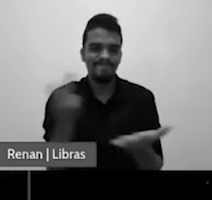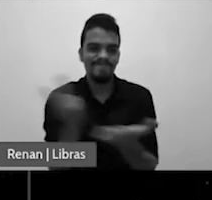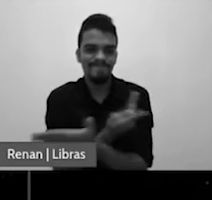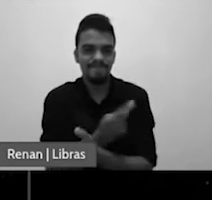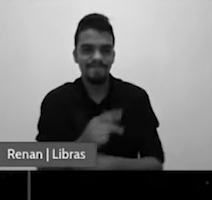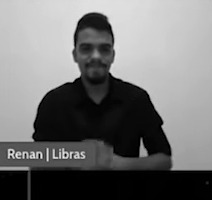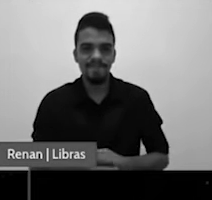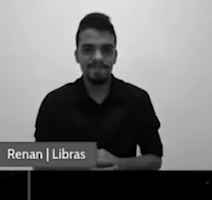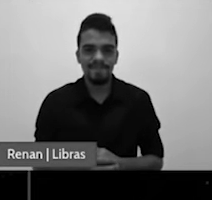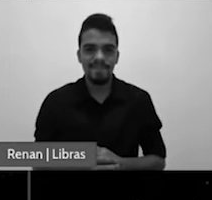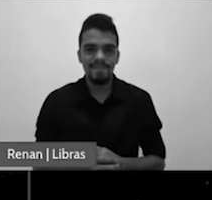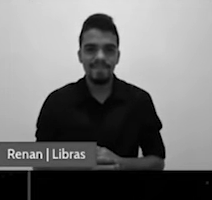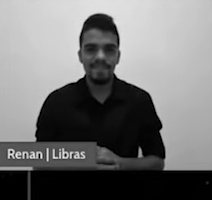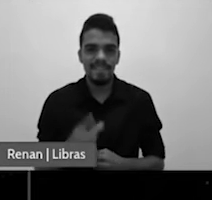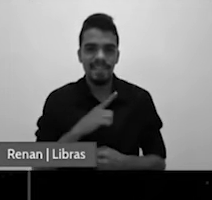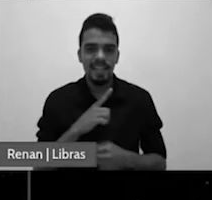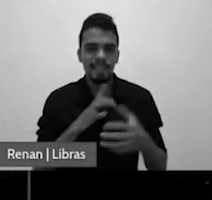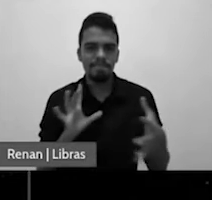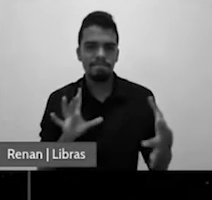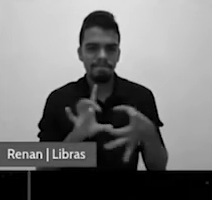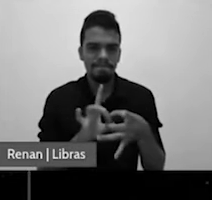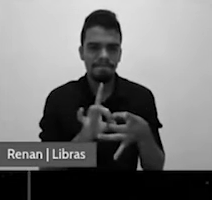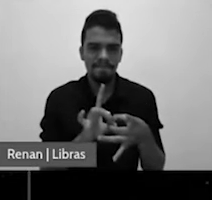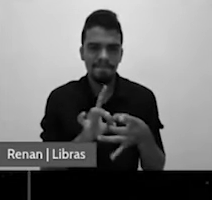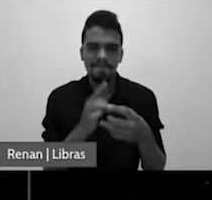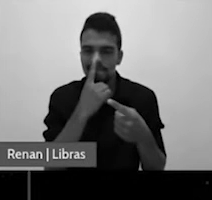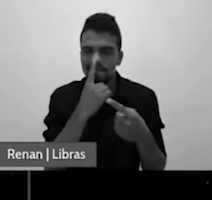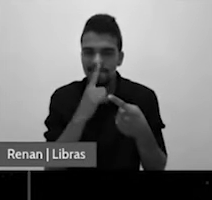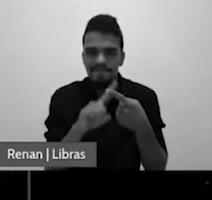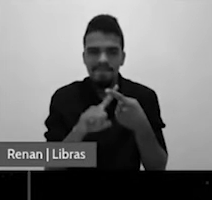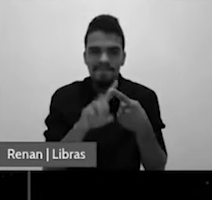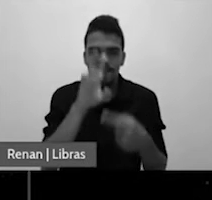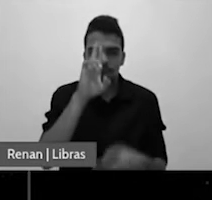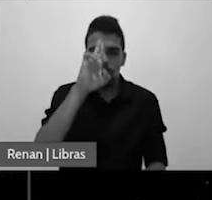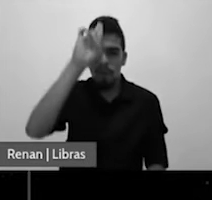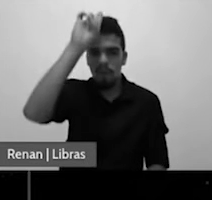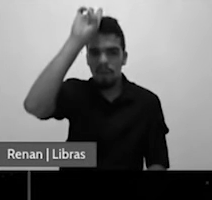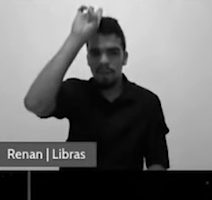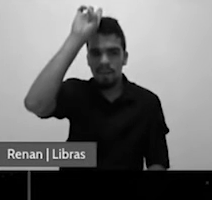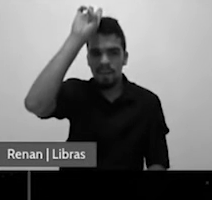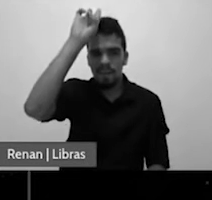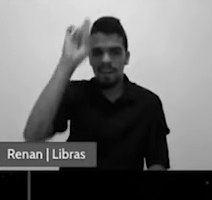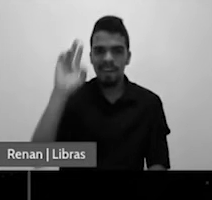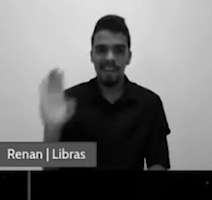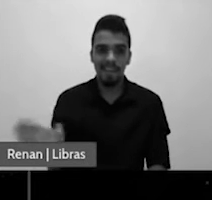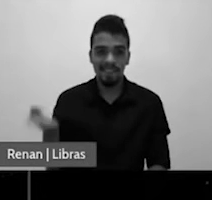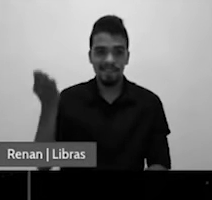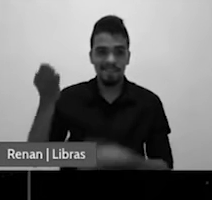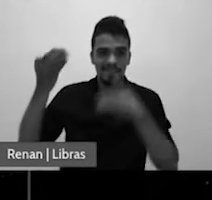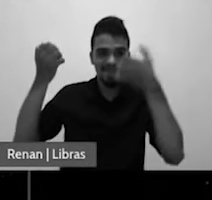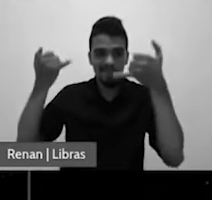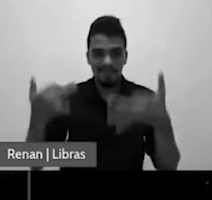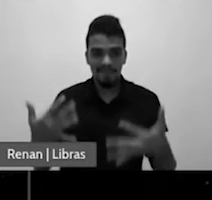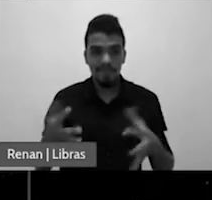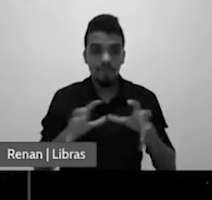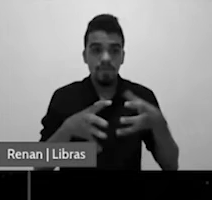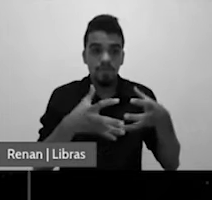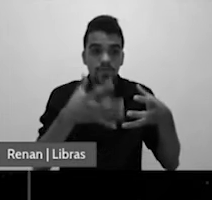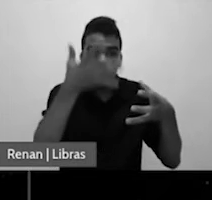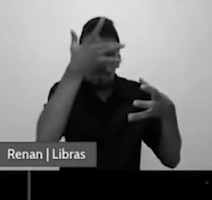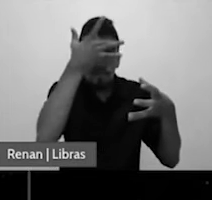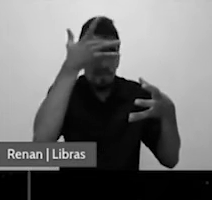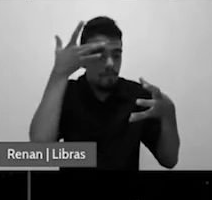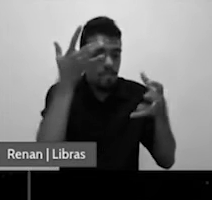laço de simpatia com Roma agora prestem atenção no que ela diz os protestantes dos Estados Unidos serão os